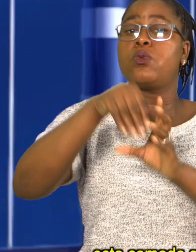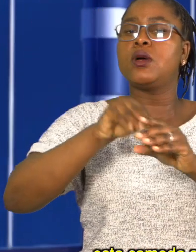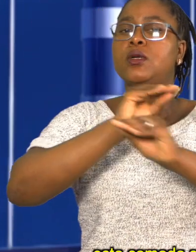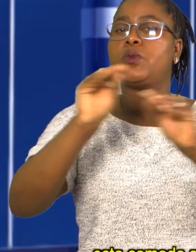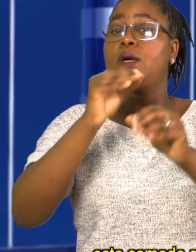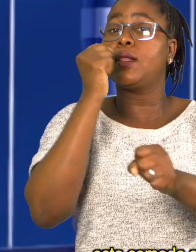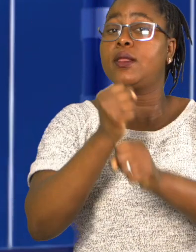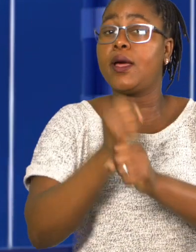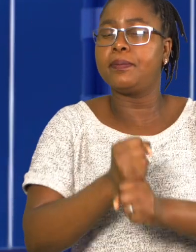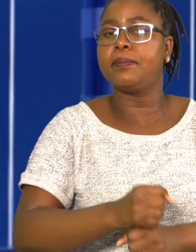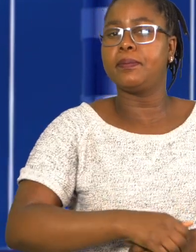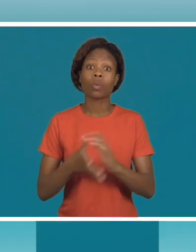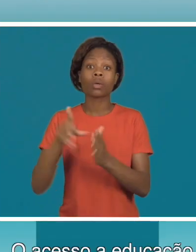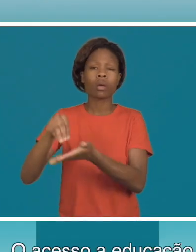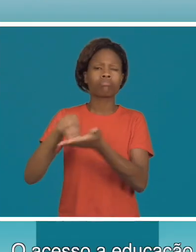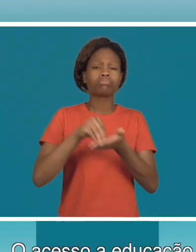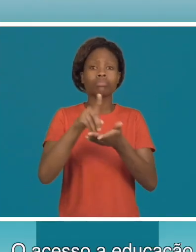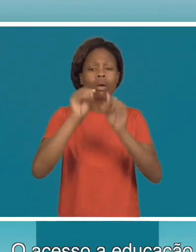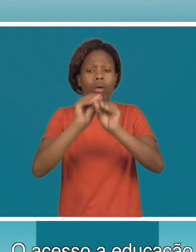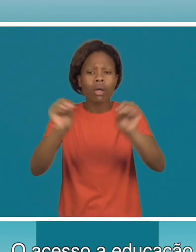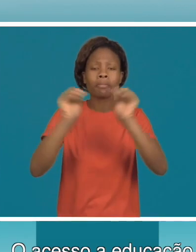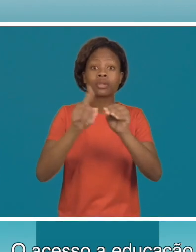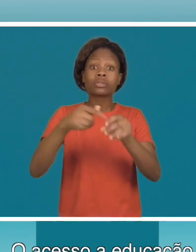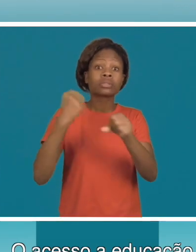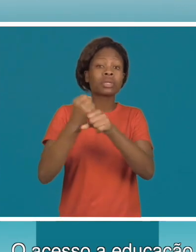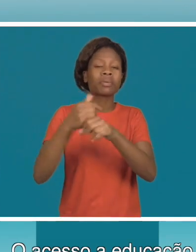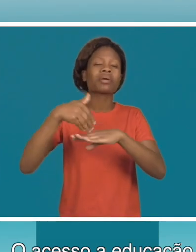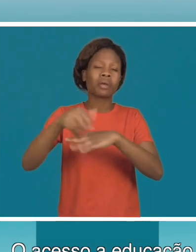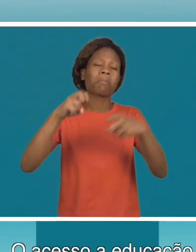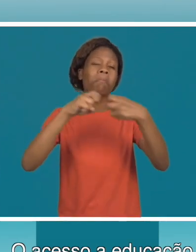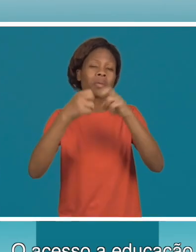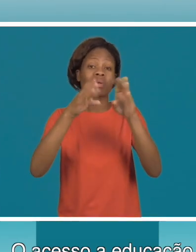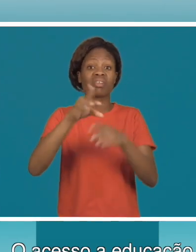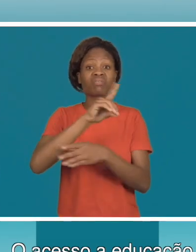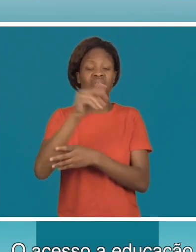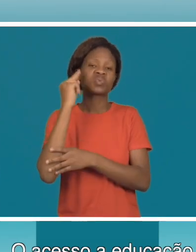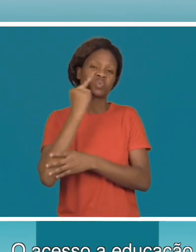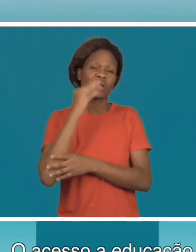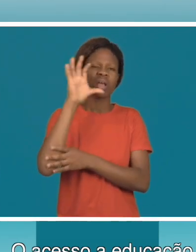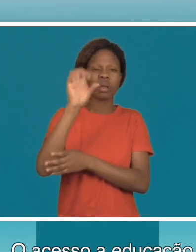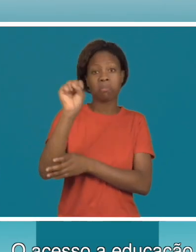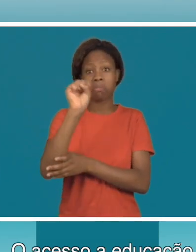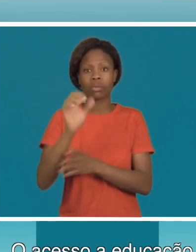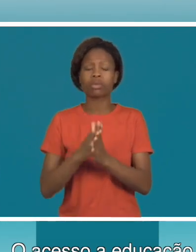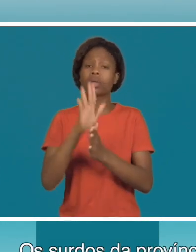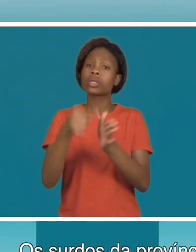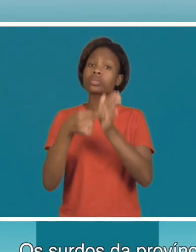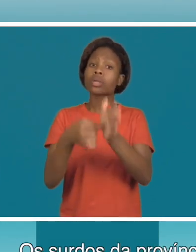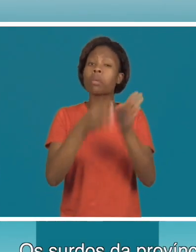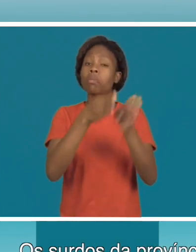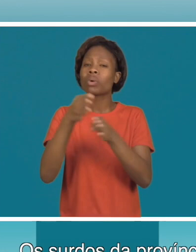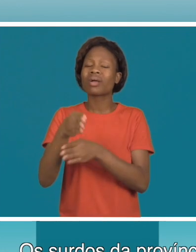educação e no emprego. O acesso à educação e emprego continua a ser um problema para pessoas com deficiência.